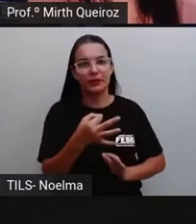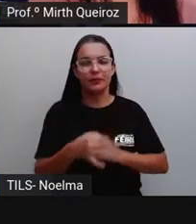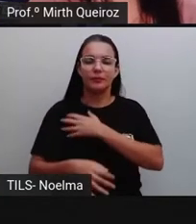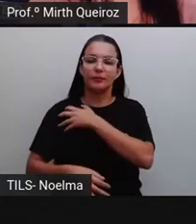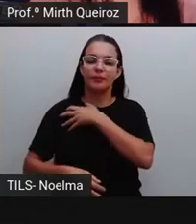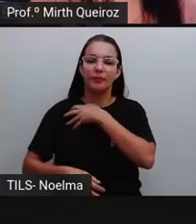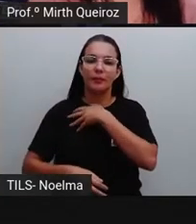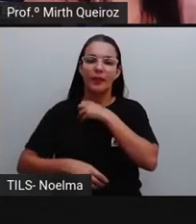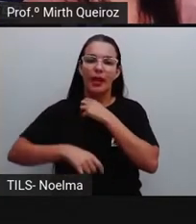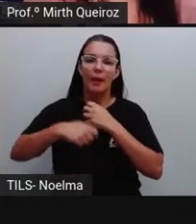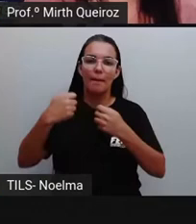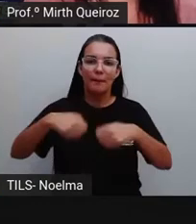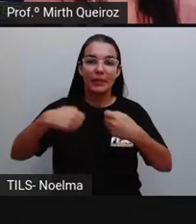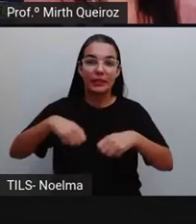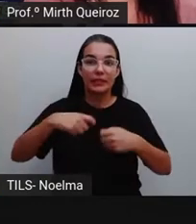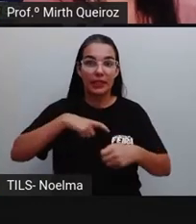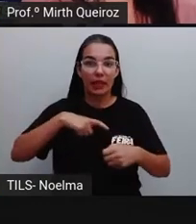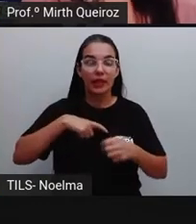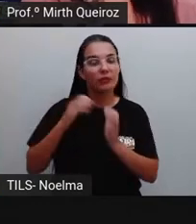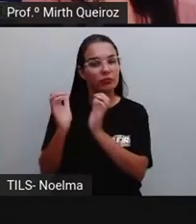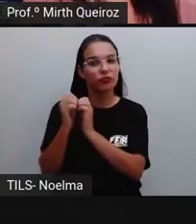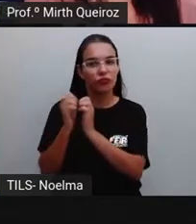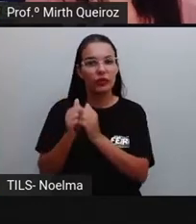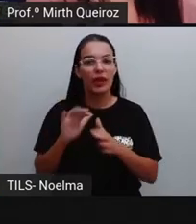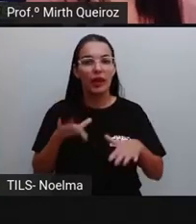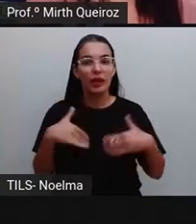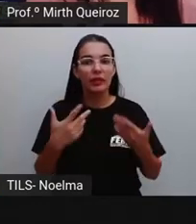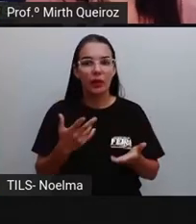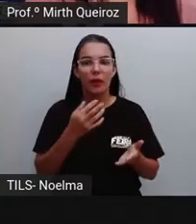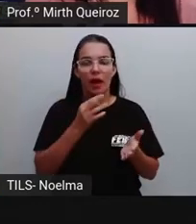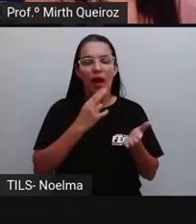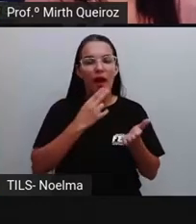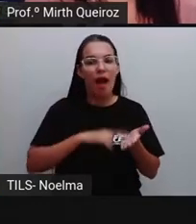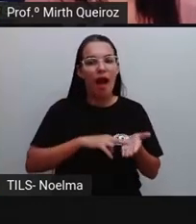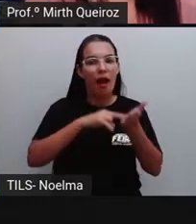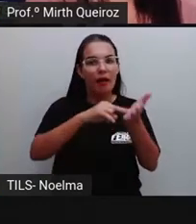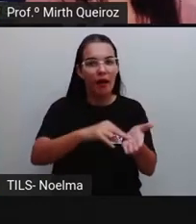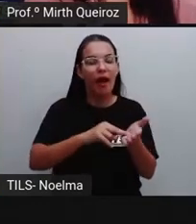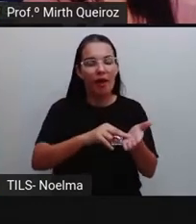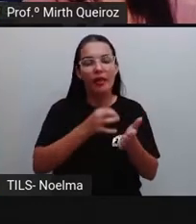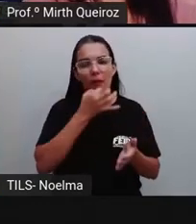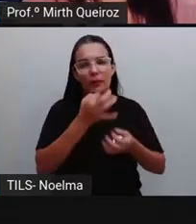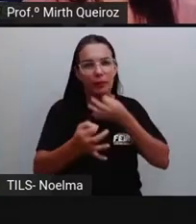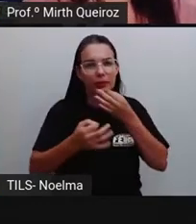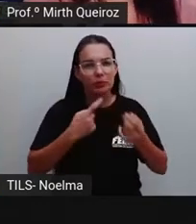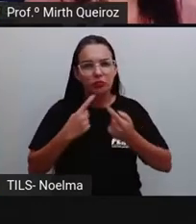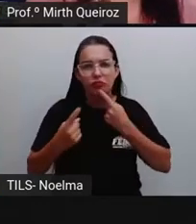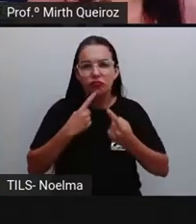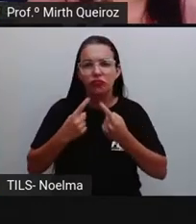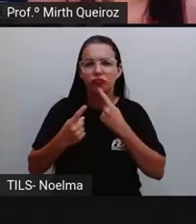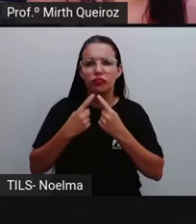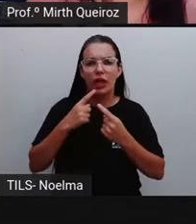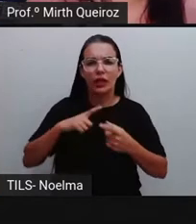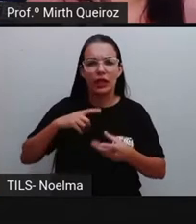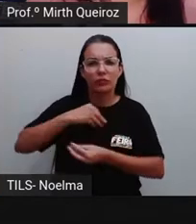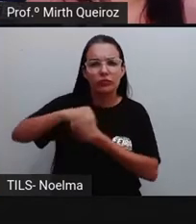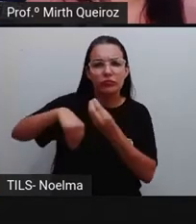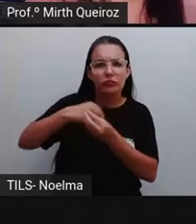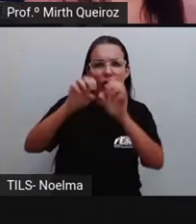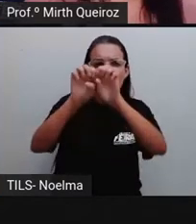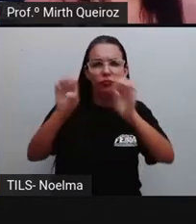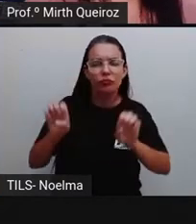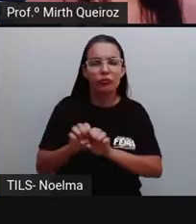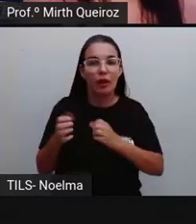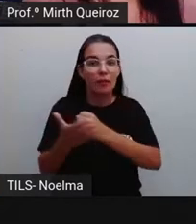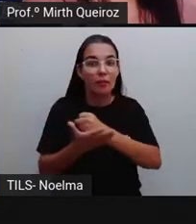certo? Que necessitam aí a presença desse gênero. A carta argumentativa, ela é um gênero discursivo que mistura duas estruturas fundamentais